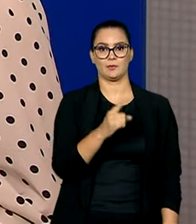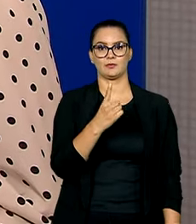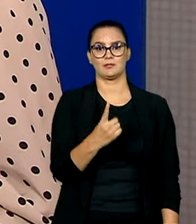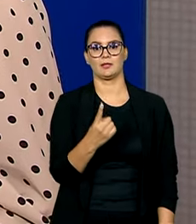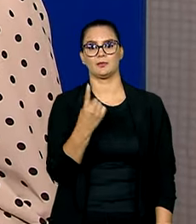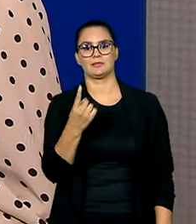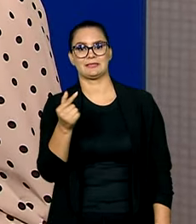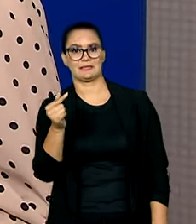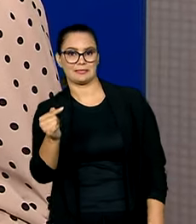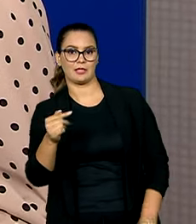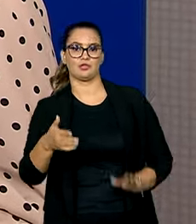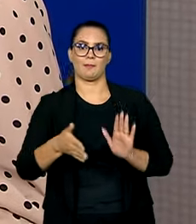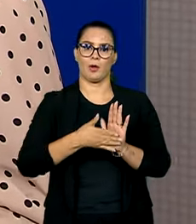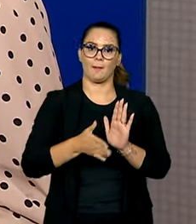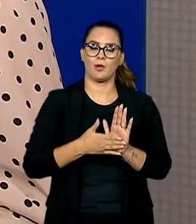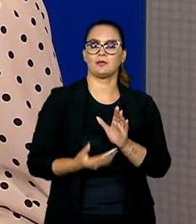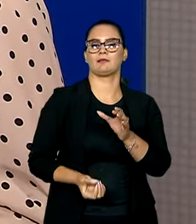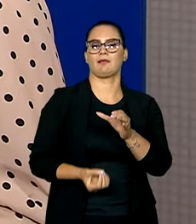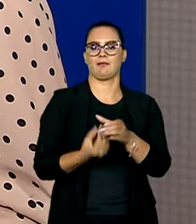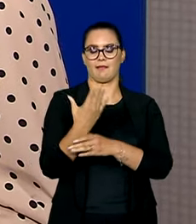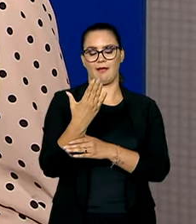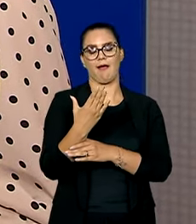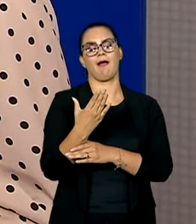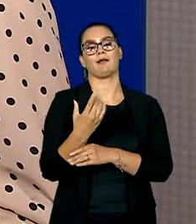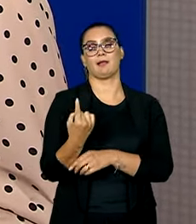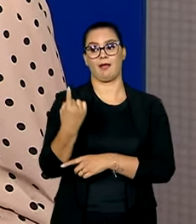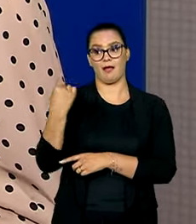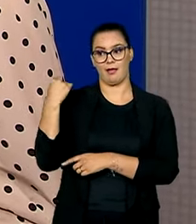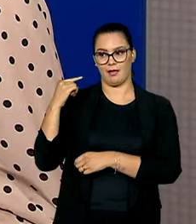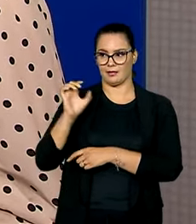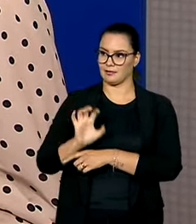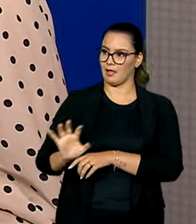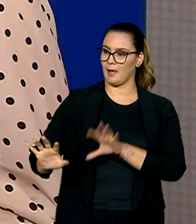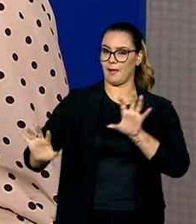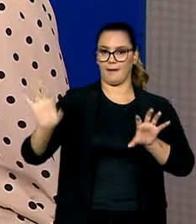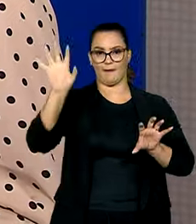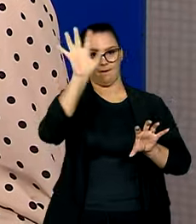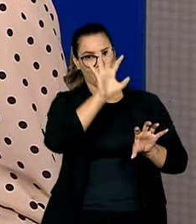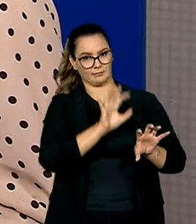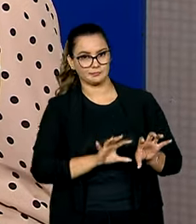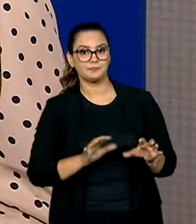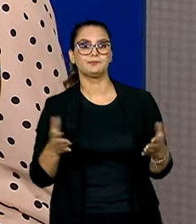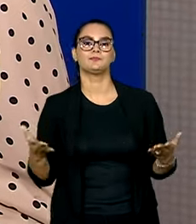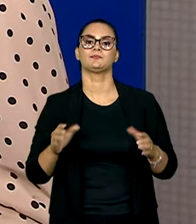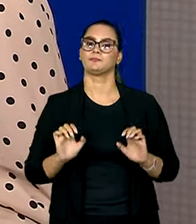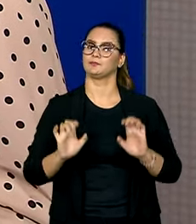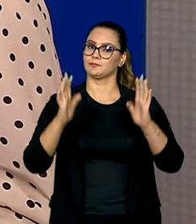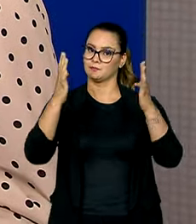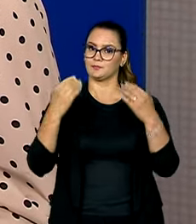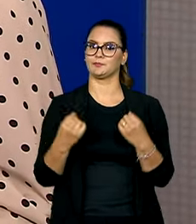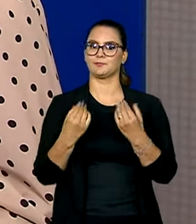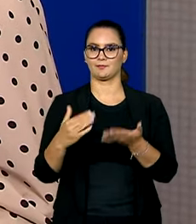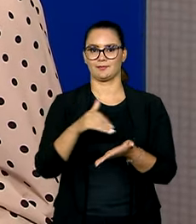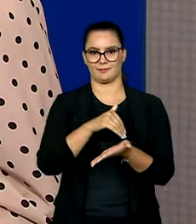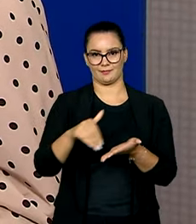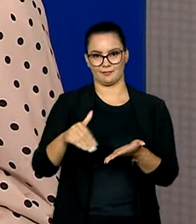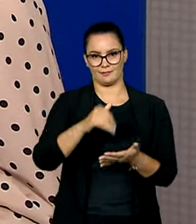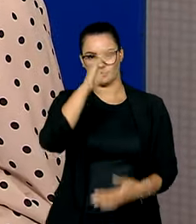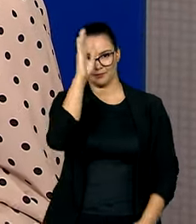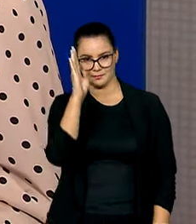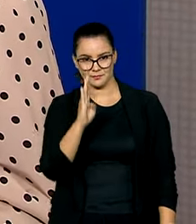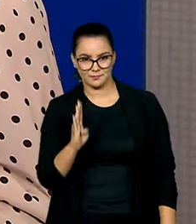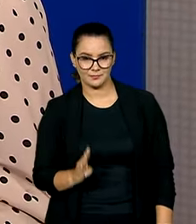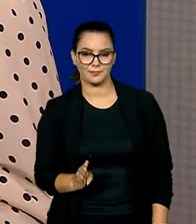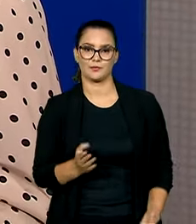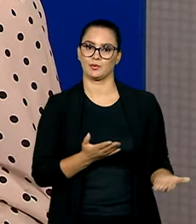propostas que foram elaboradas nas etapas regionais. E o evento é promovido pela Secretaria Nacional